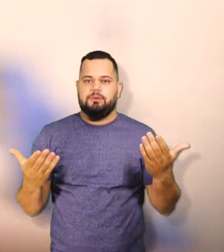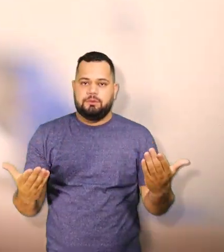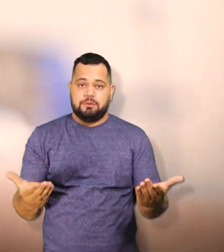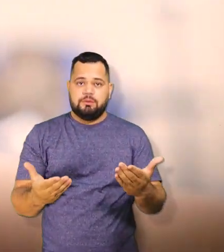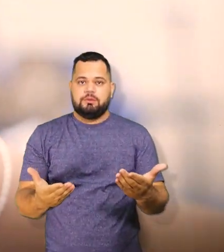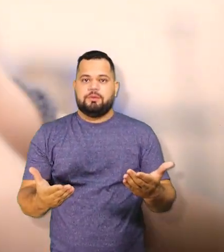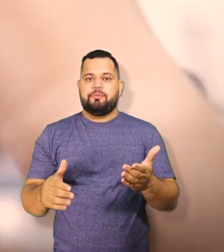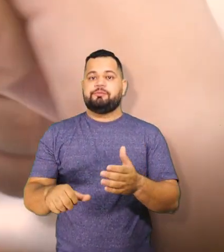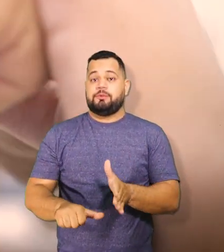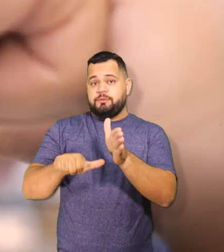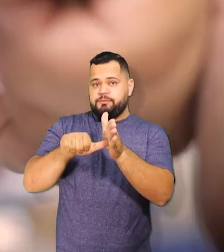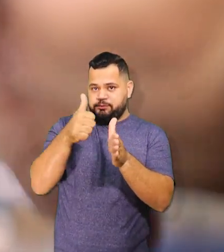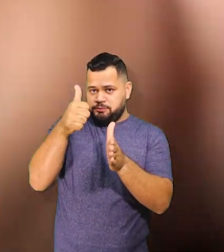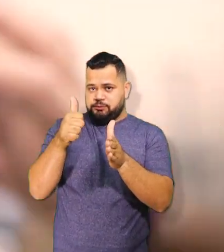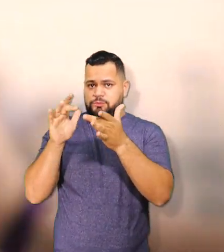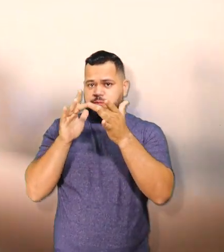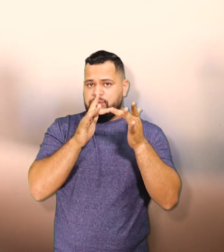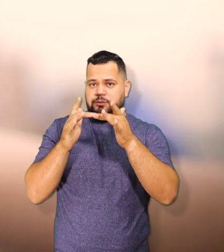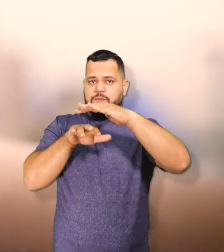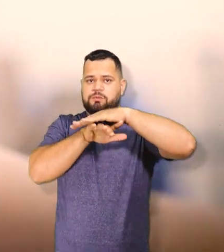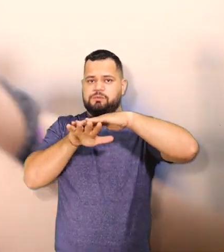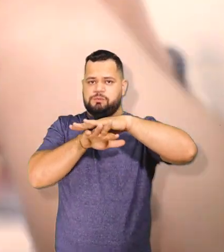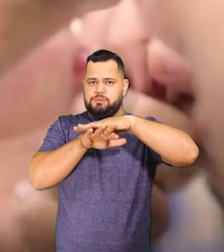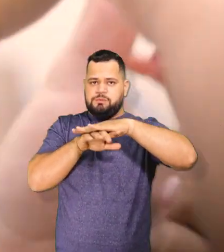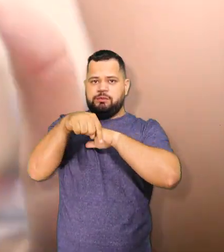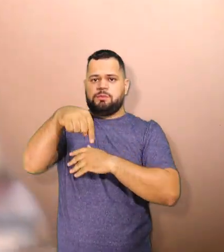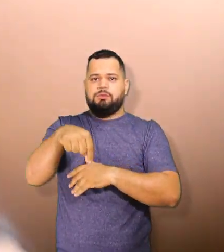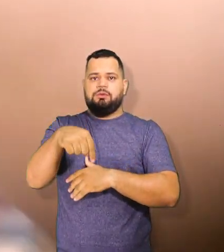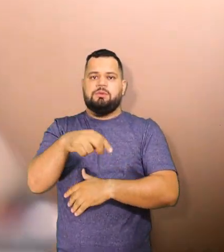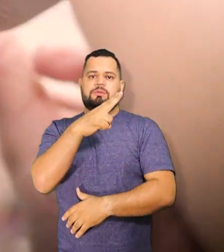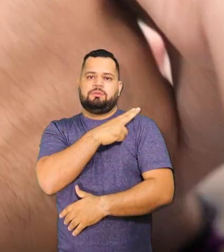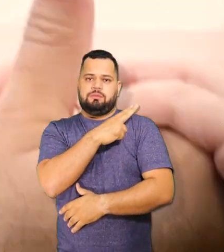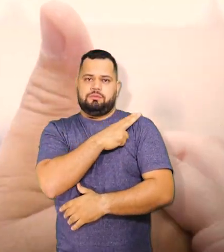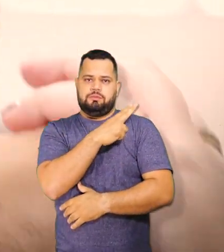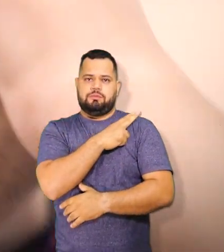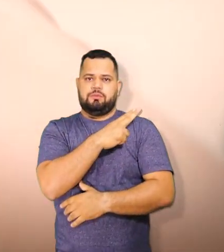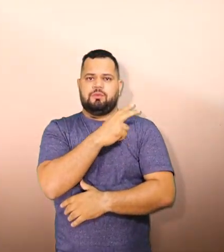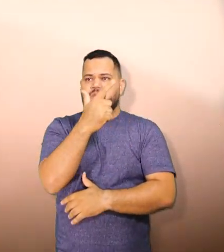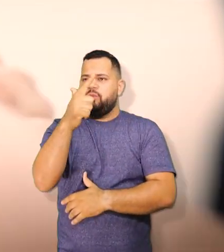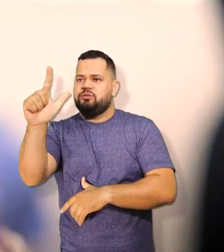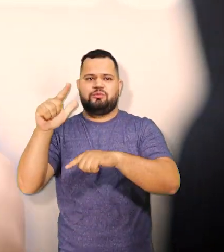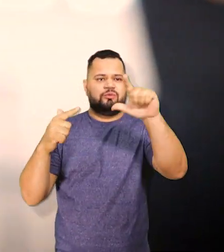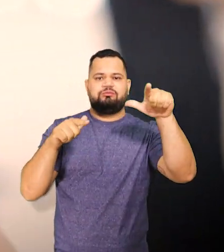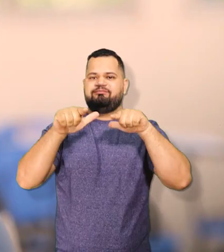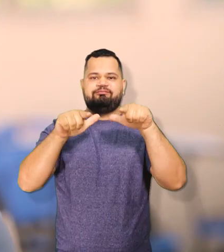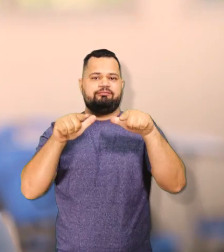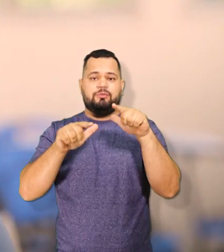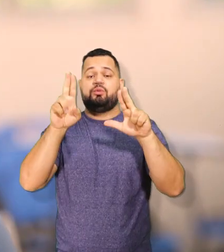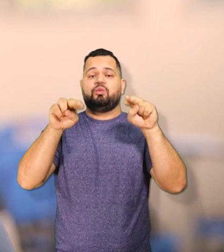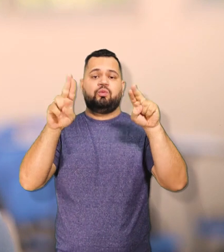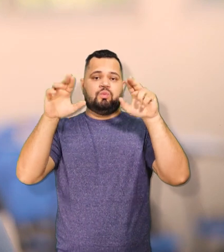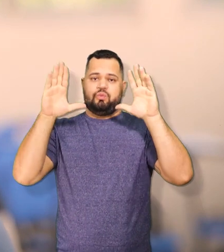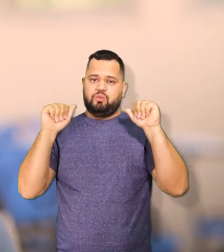Assim, esse é o meu primeiro contato em Libra Estátil, aqui na universidade. Eu não tive nenhum outro local de trabalho que eu trabalhei.